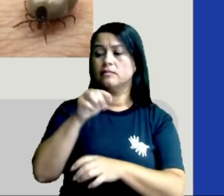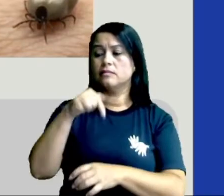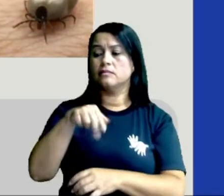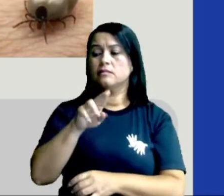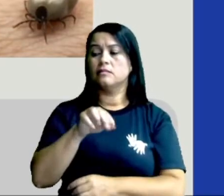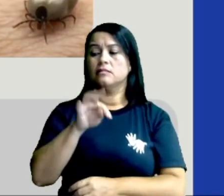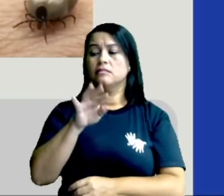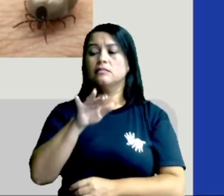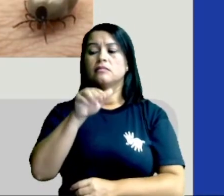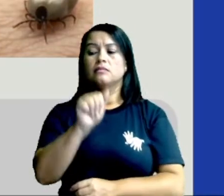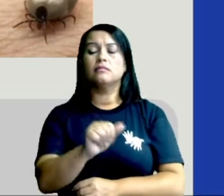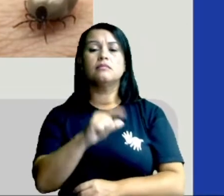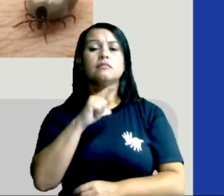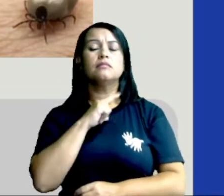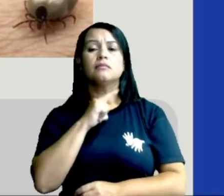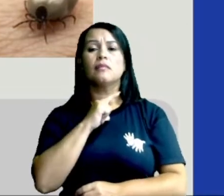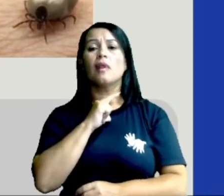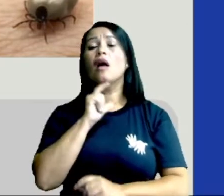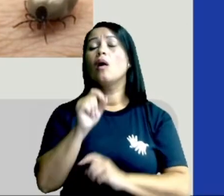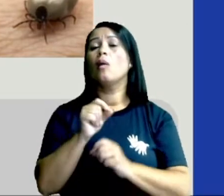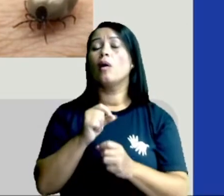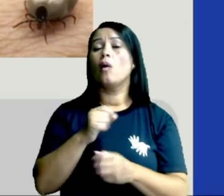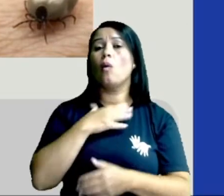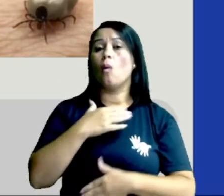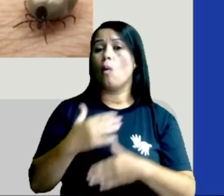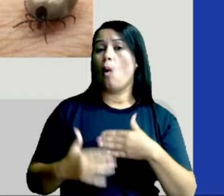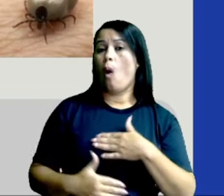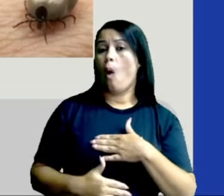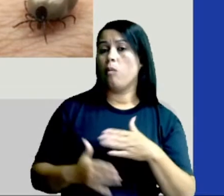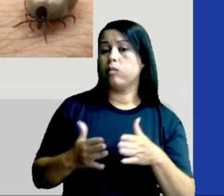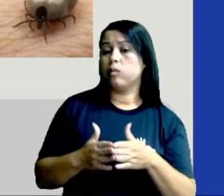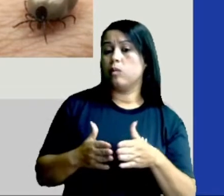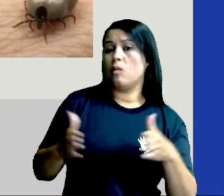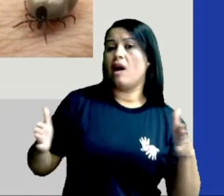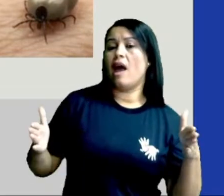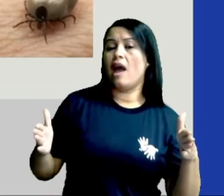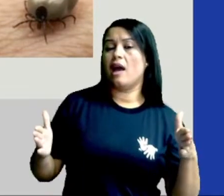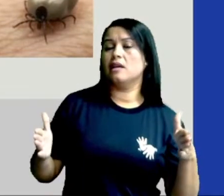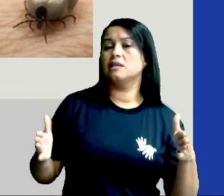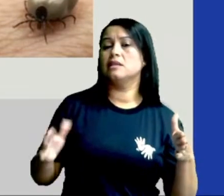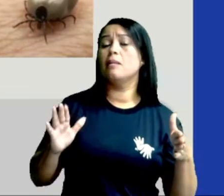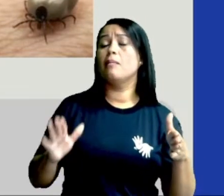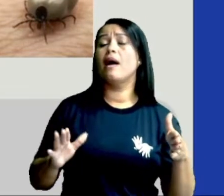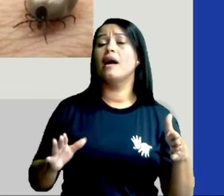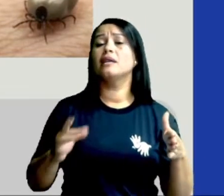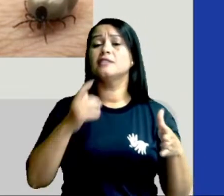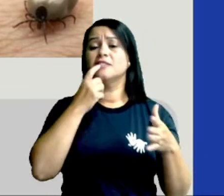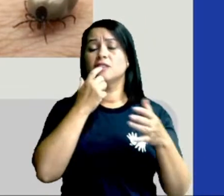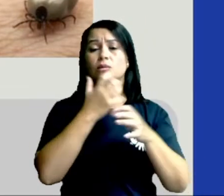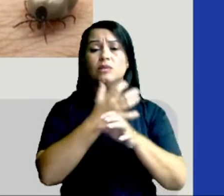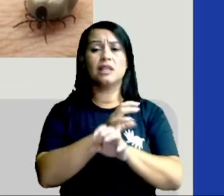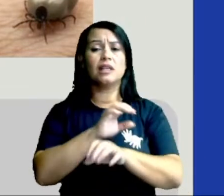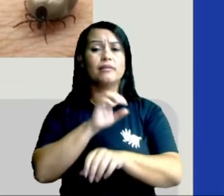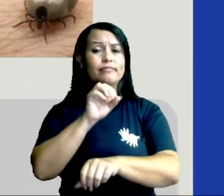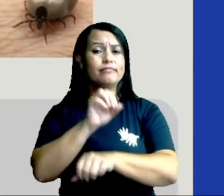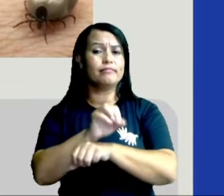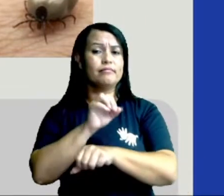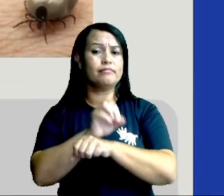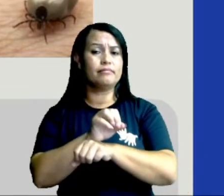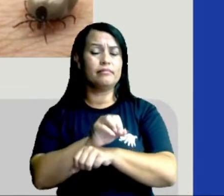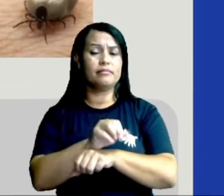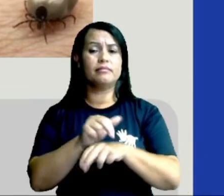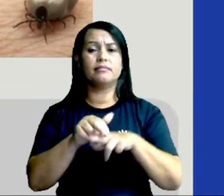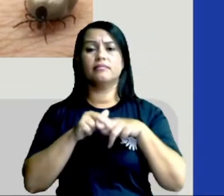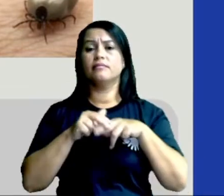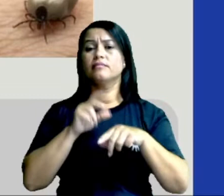porque seu corpo cresce, mas o seu esqueleto acaba aqui barrando o seu crescimento. E